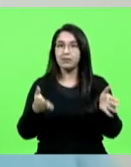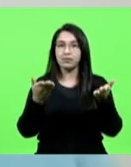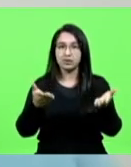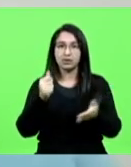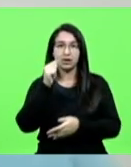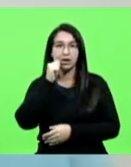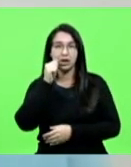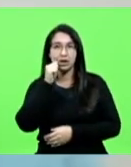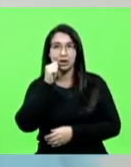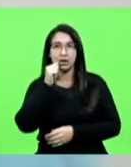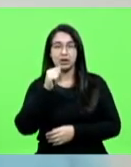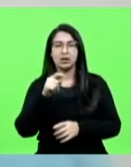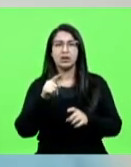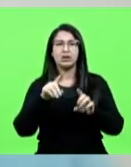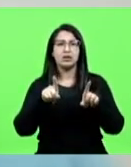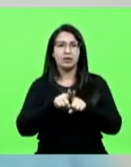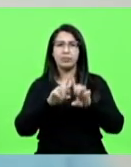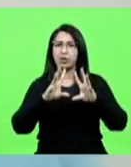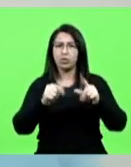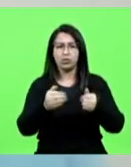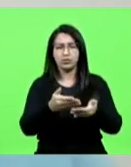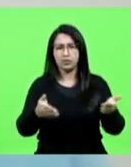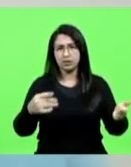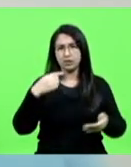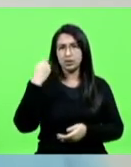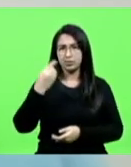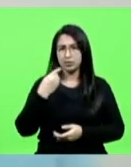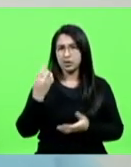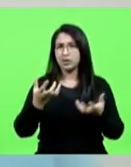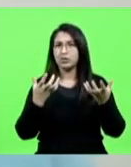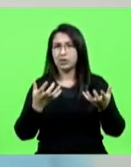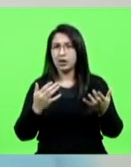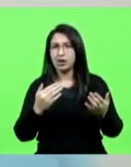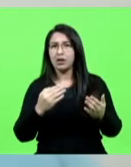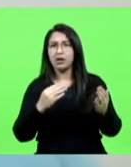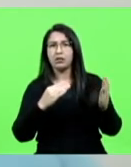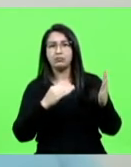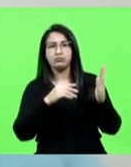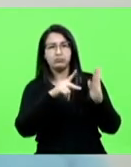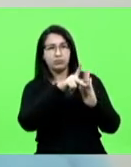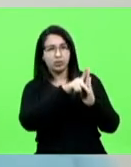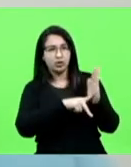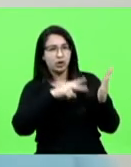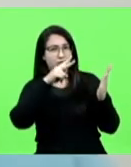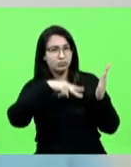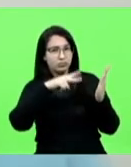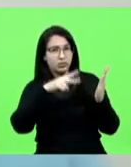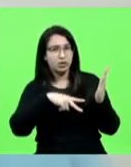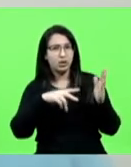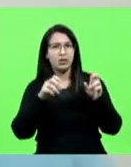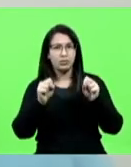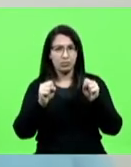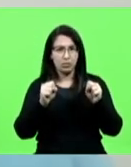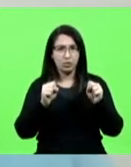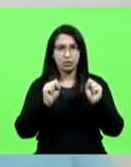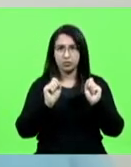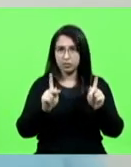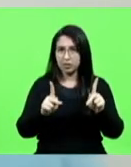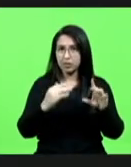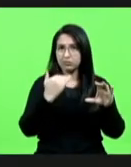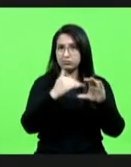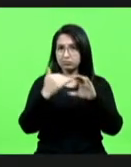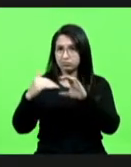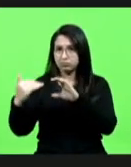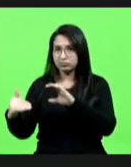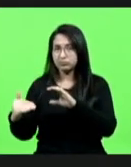de forma coletiva a todos os deputados, né? Que queiram conhecer melhor o projeto. Pode ser esse encaminhamento? Tudo bem? Eu